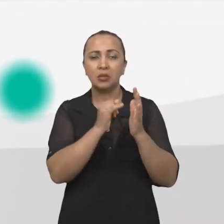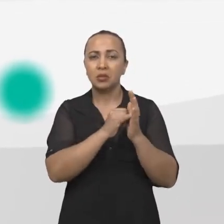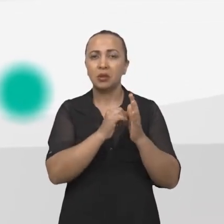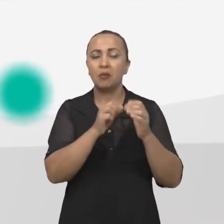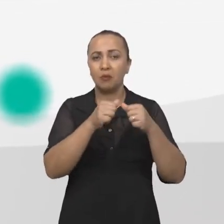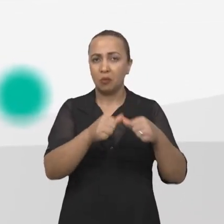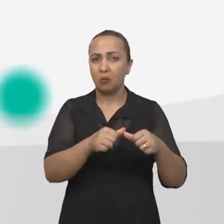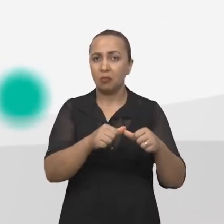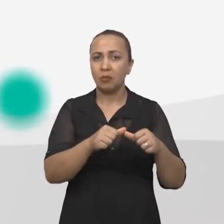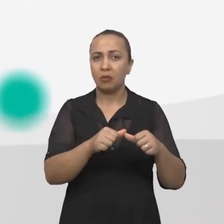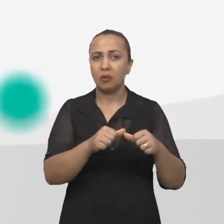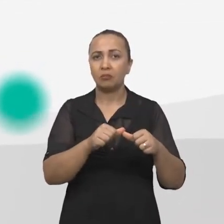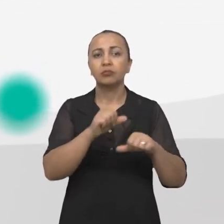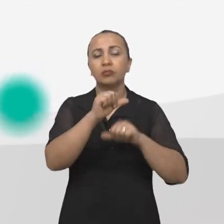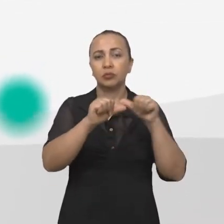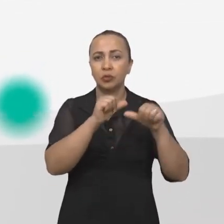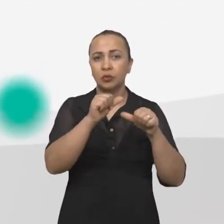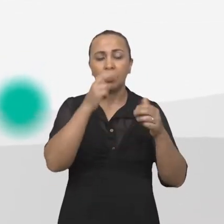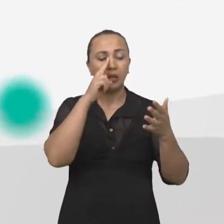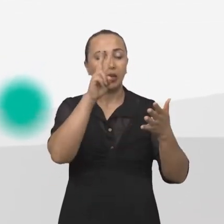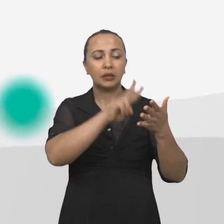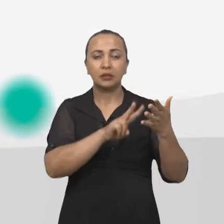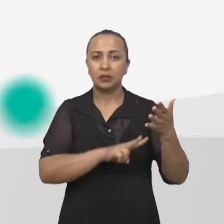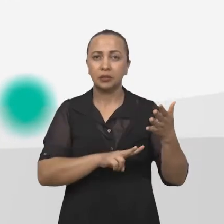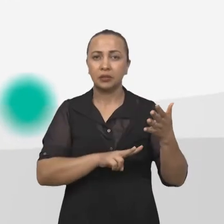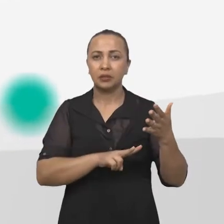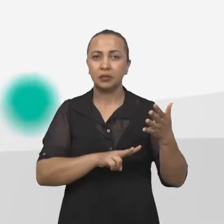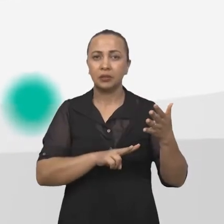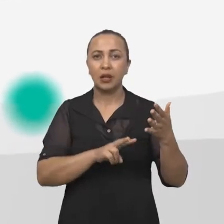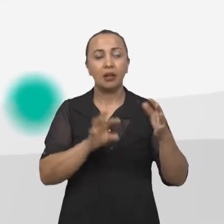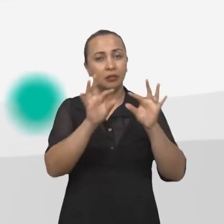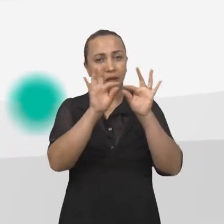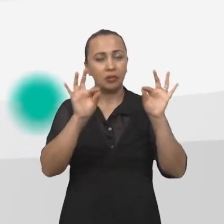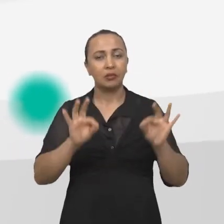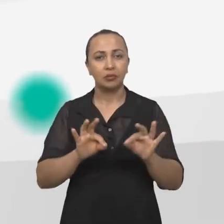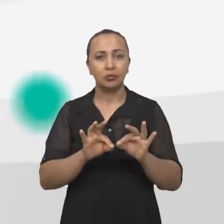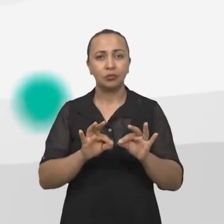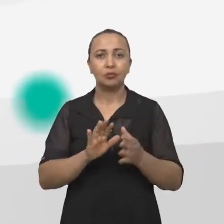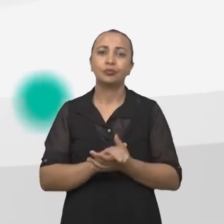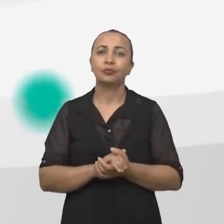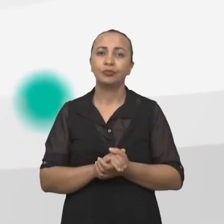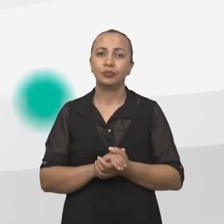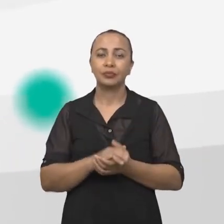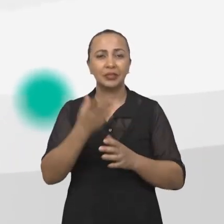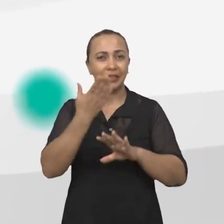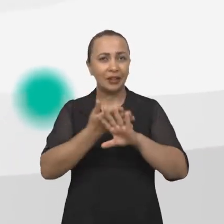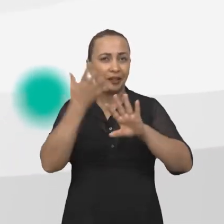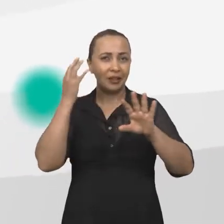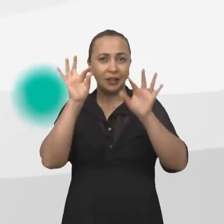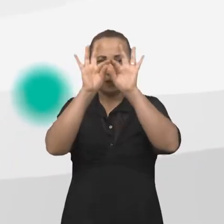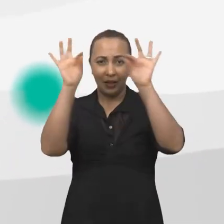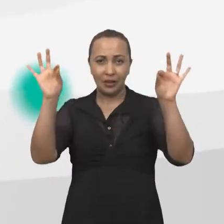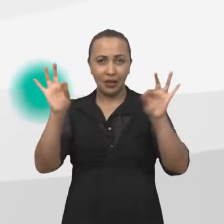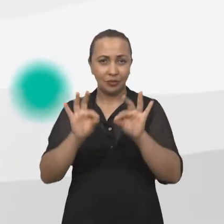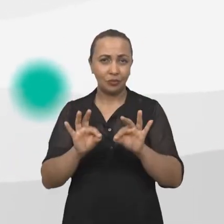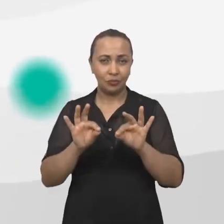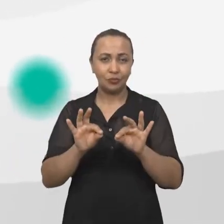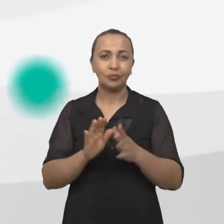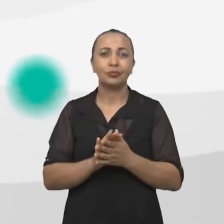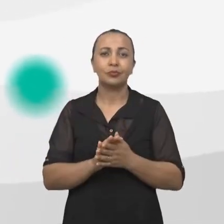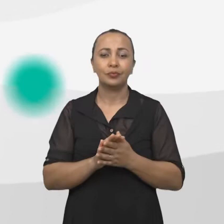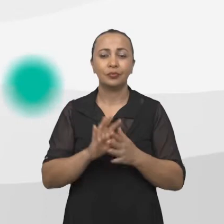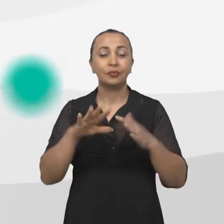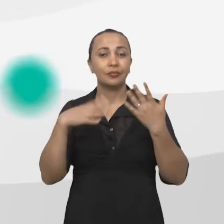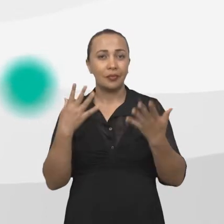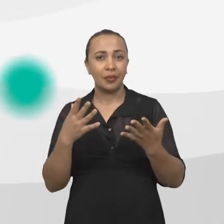vira dado, que vai ser analisada na interface estratégica. Lá na interface estratégica, tanto quanto